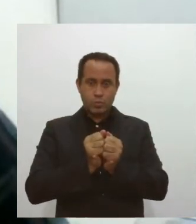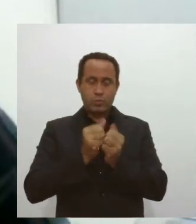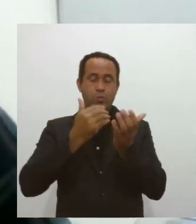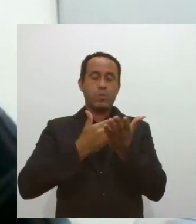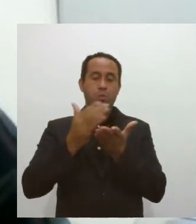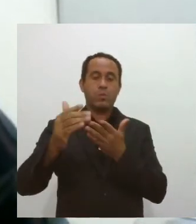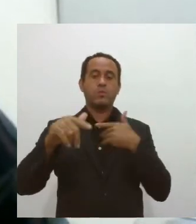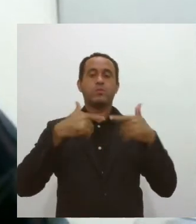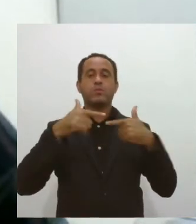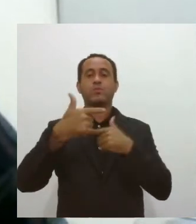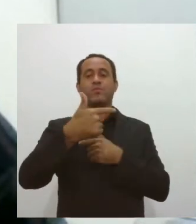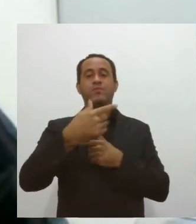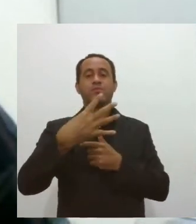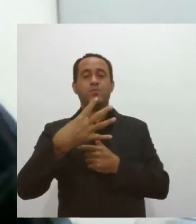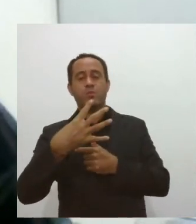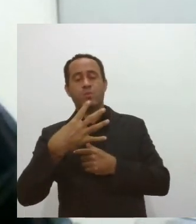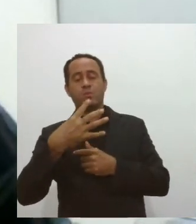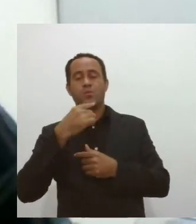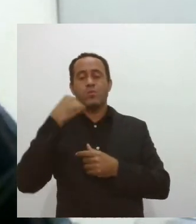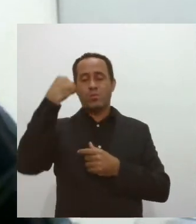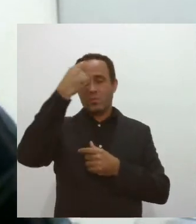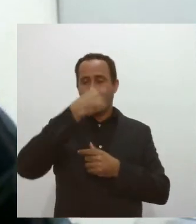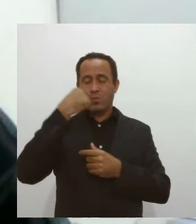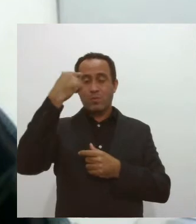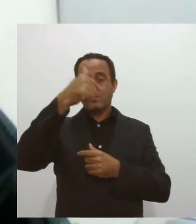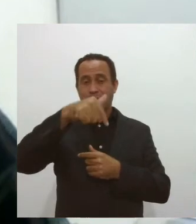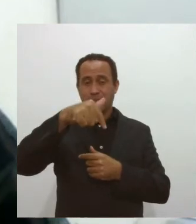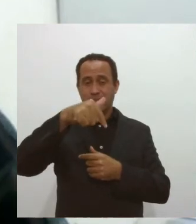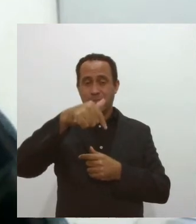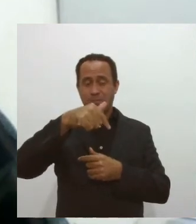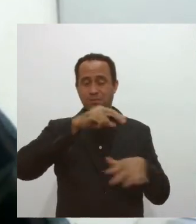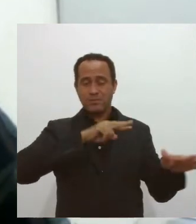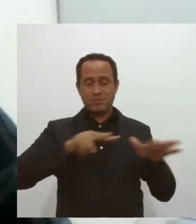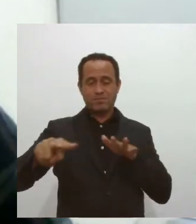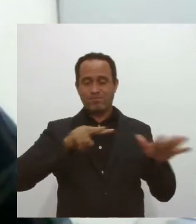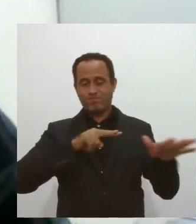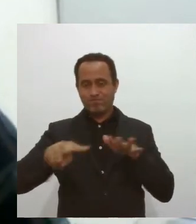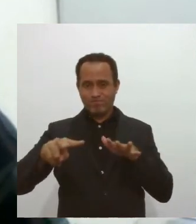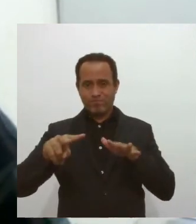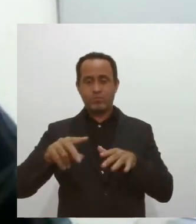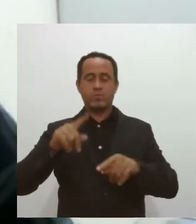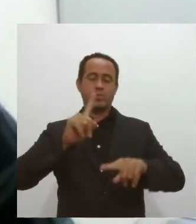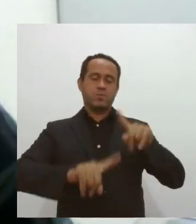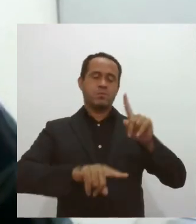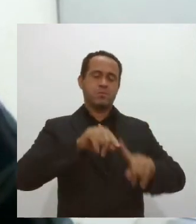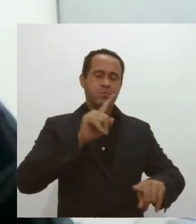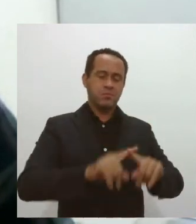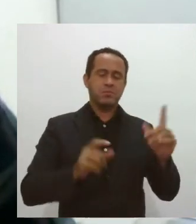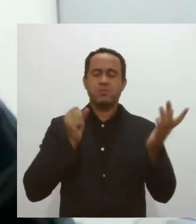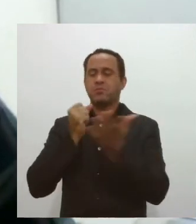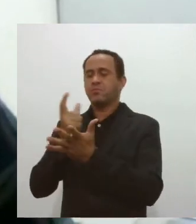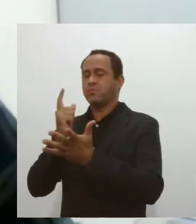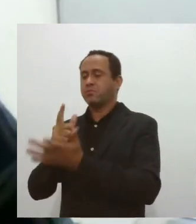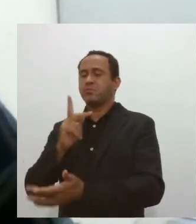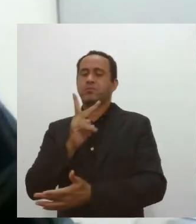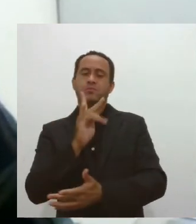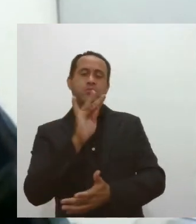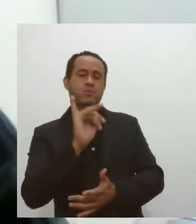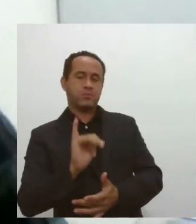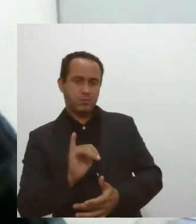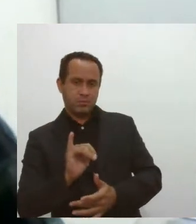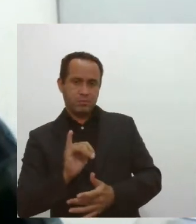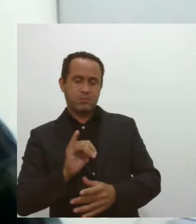funcionar 24 horas por dia, 7 dias por semana. Compramos equipamentos, kits, insumos,